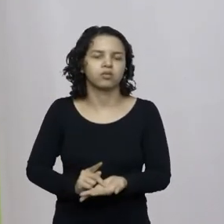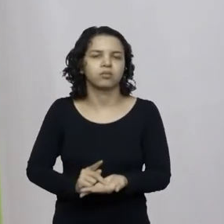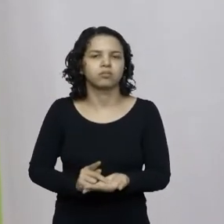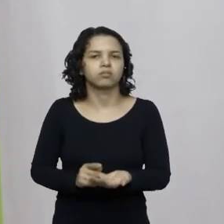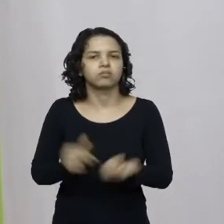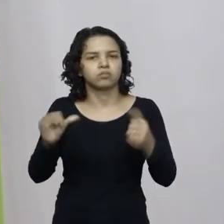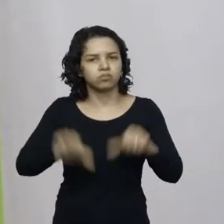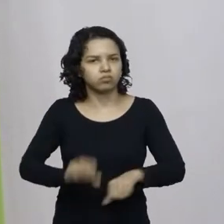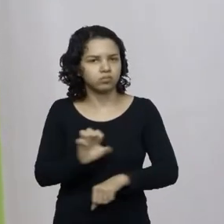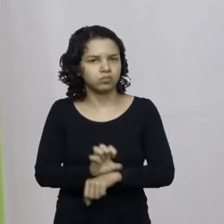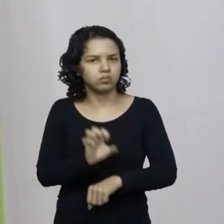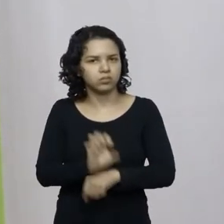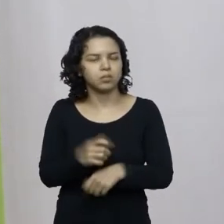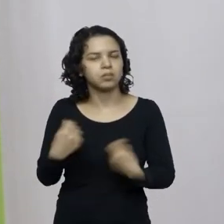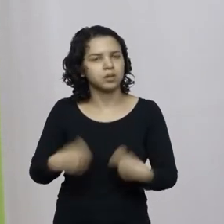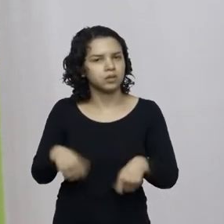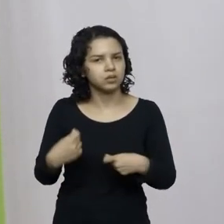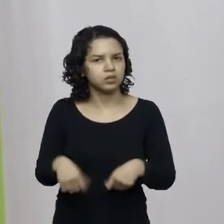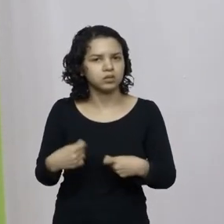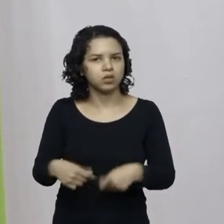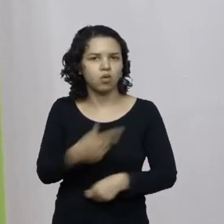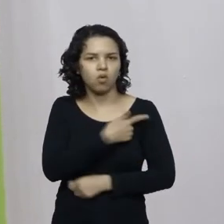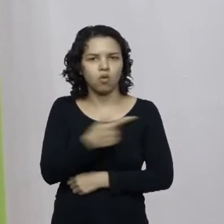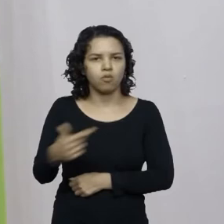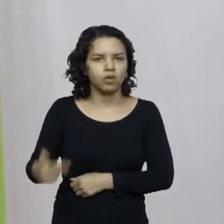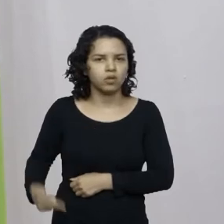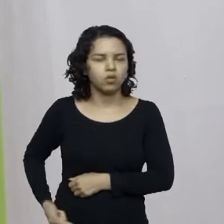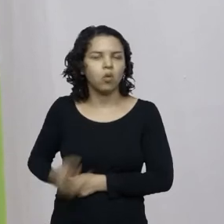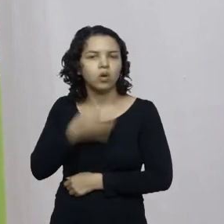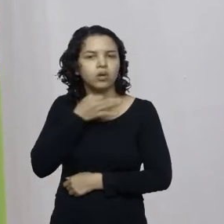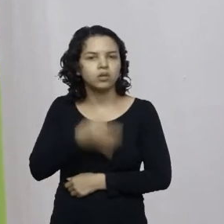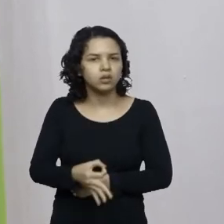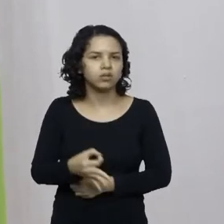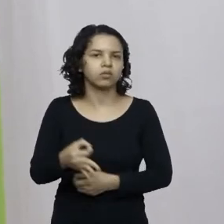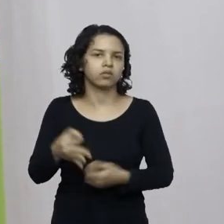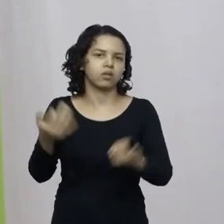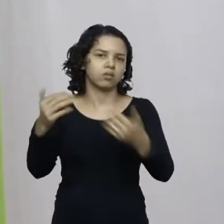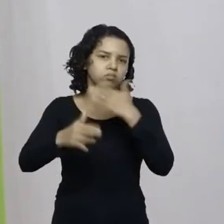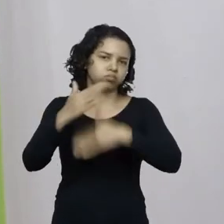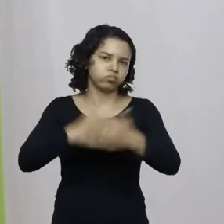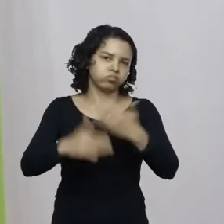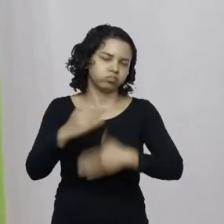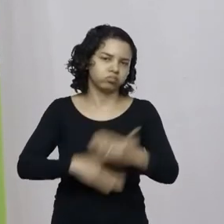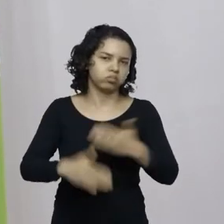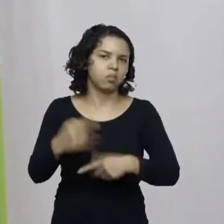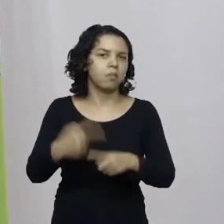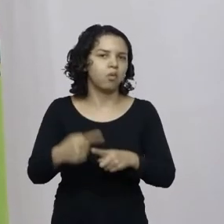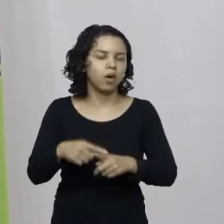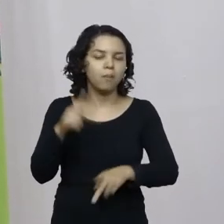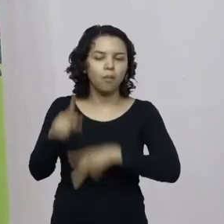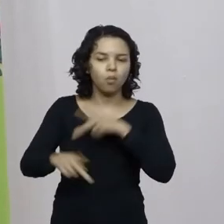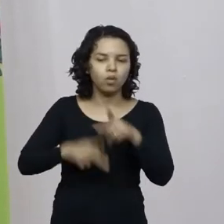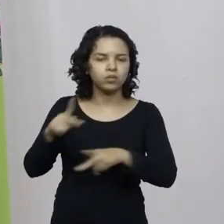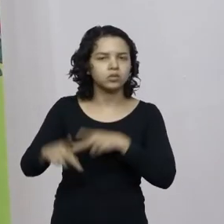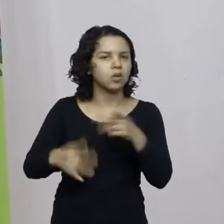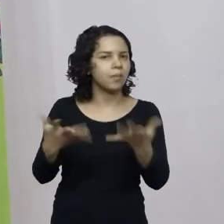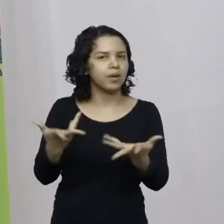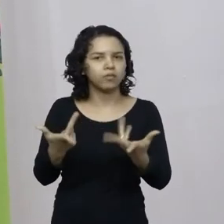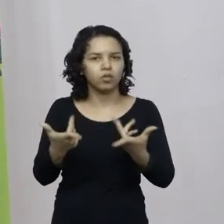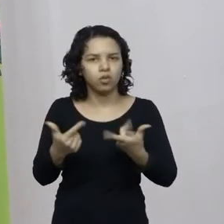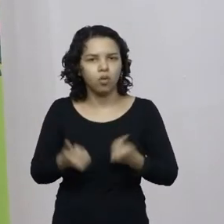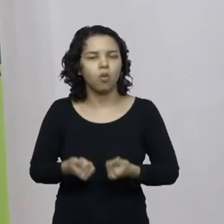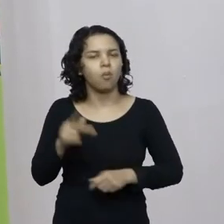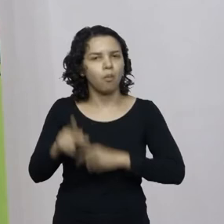tem que ser um péssimo do governador para fazer com que as coisas não dê certo aqui porque o povo é maravilhoso o povo é